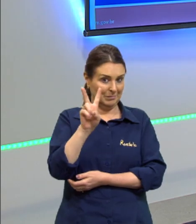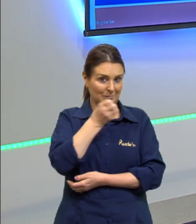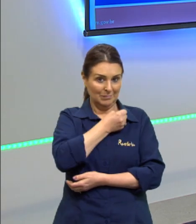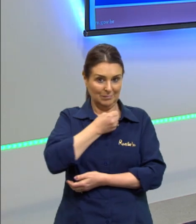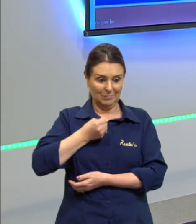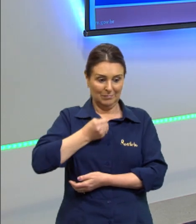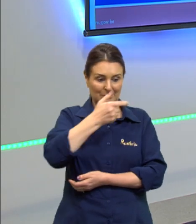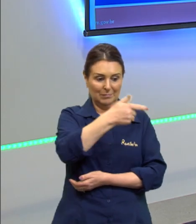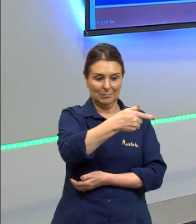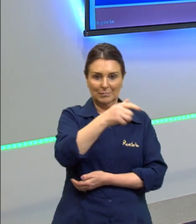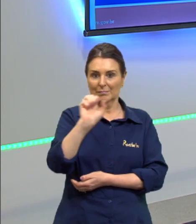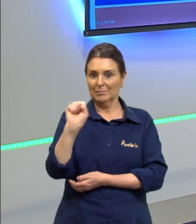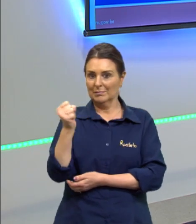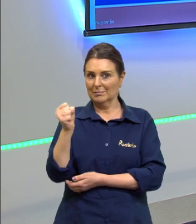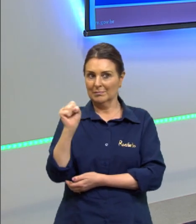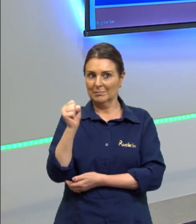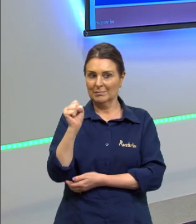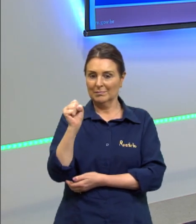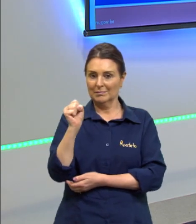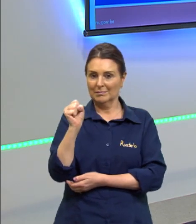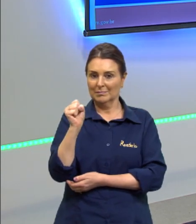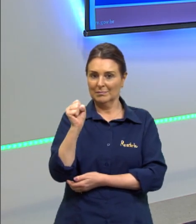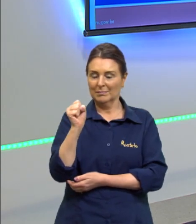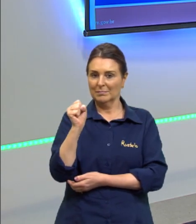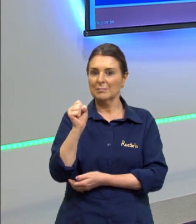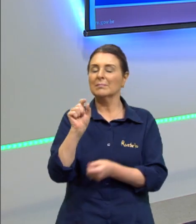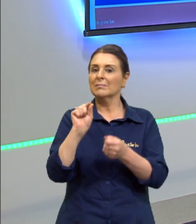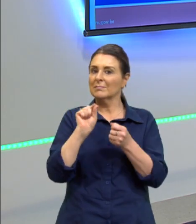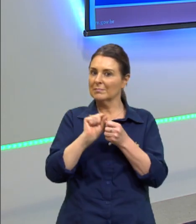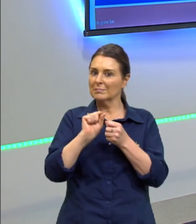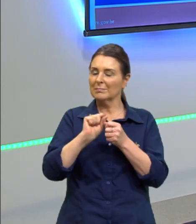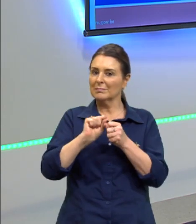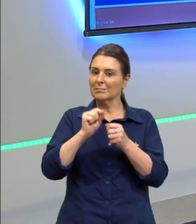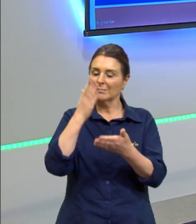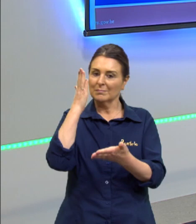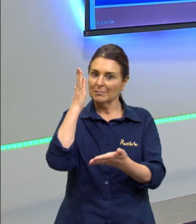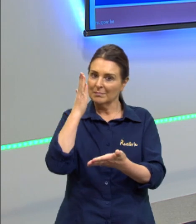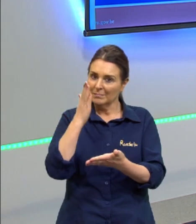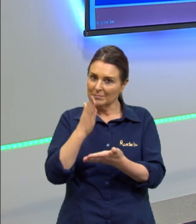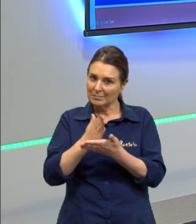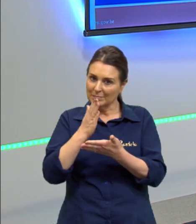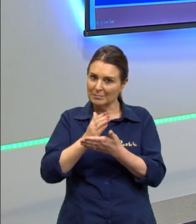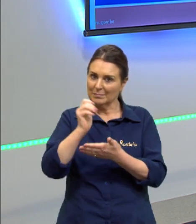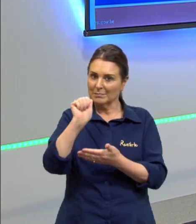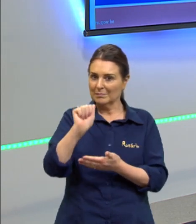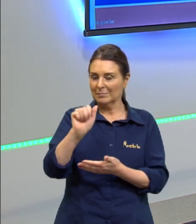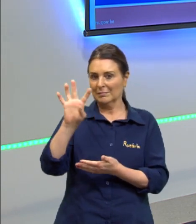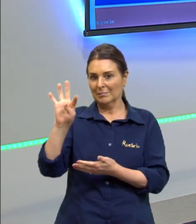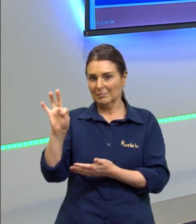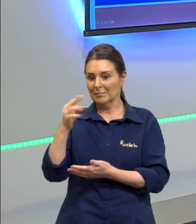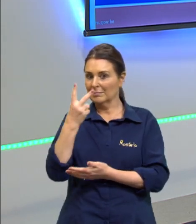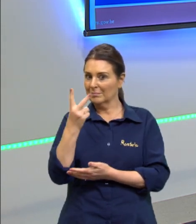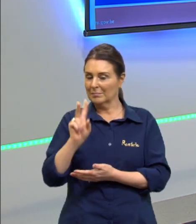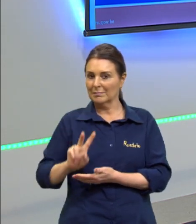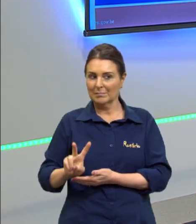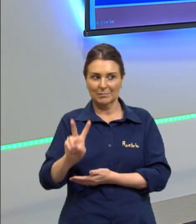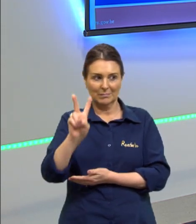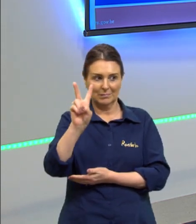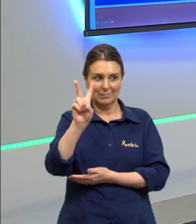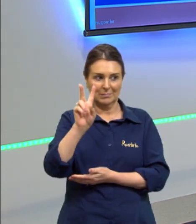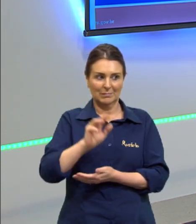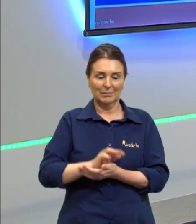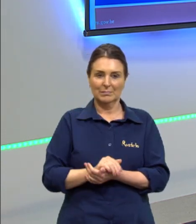da sétima e da oitava posição, e vou fazer a média aritmética desses valores. Aqui no nosso caso,